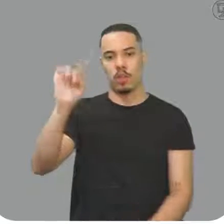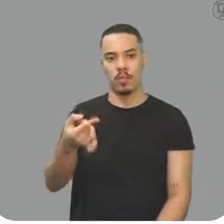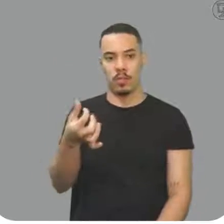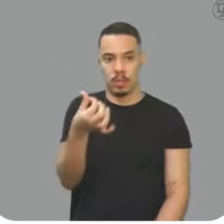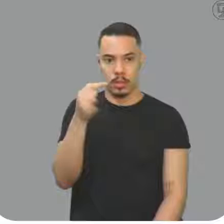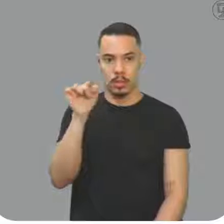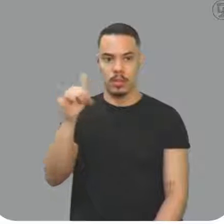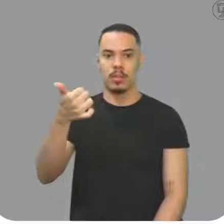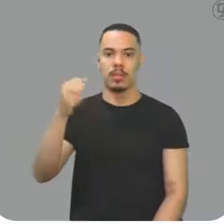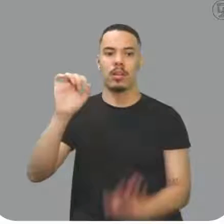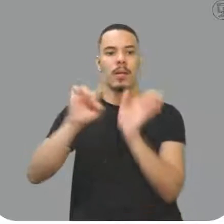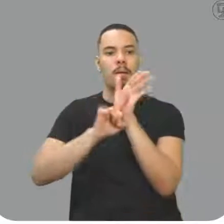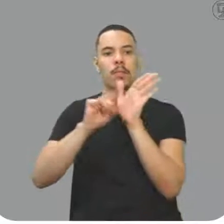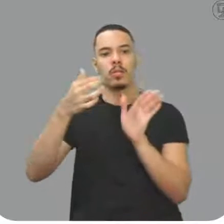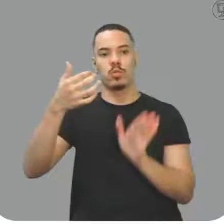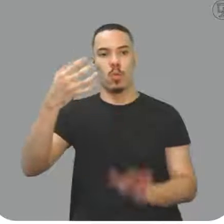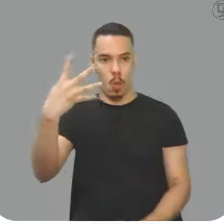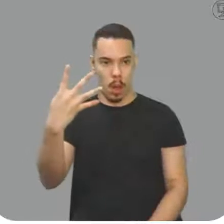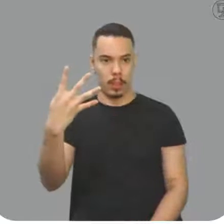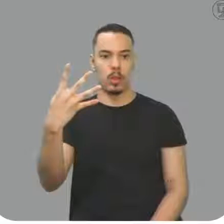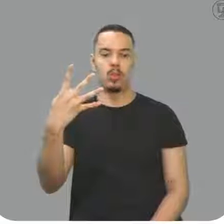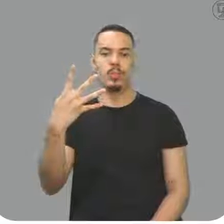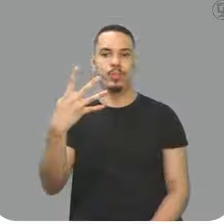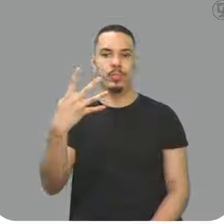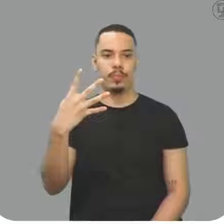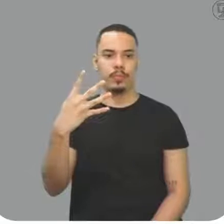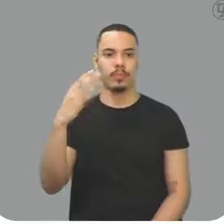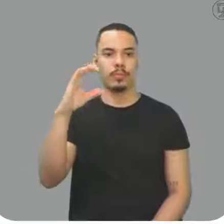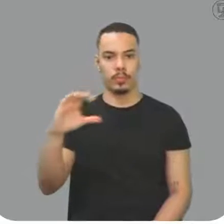,6 vezes 10 a menos 4, tá?